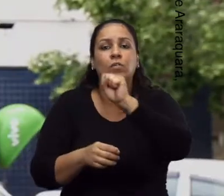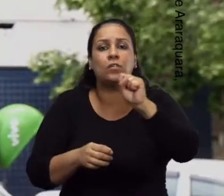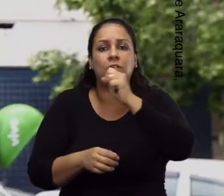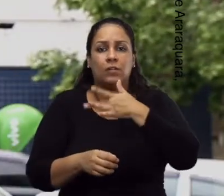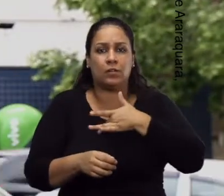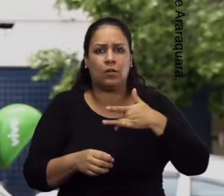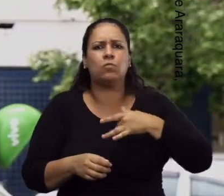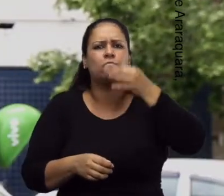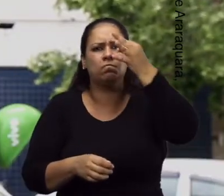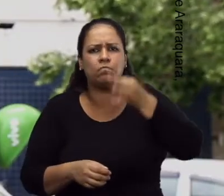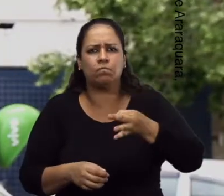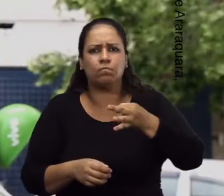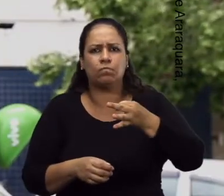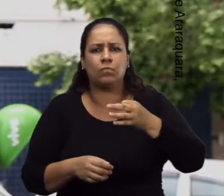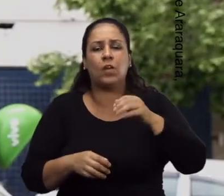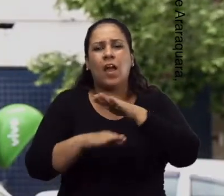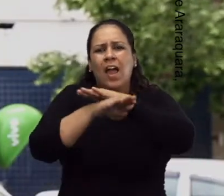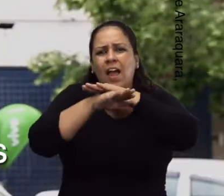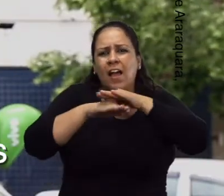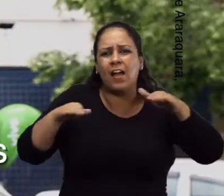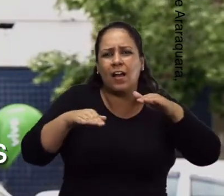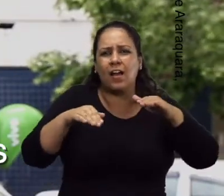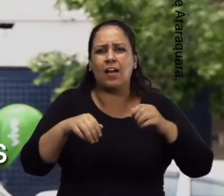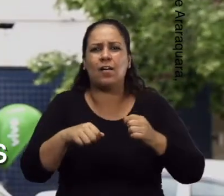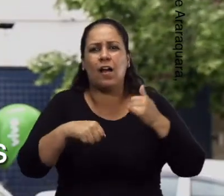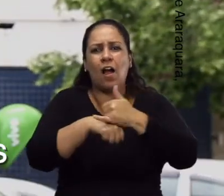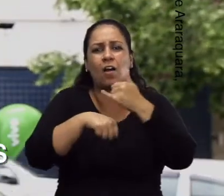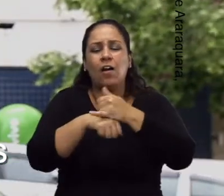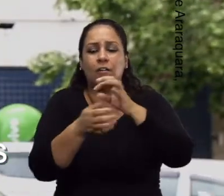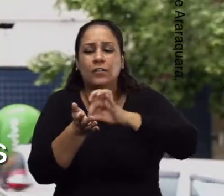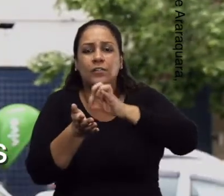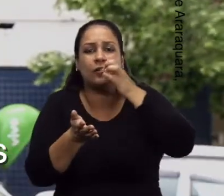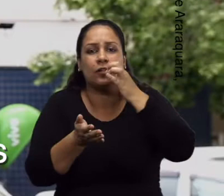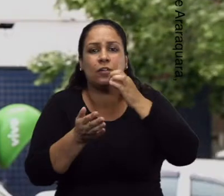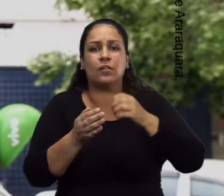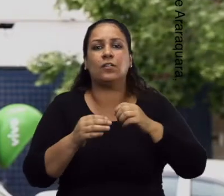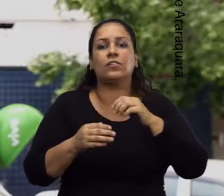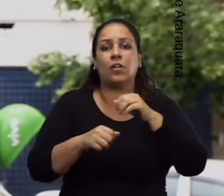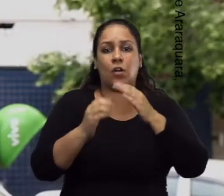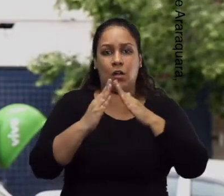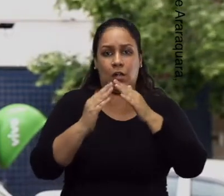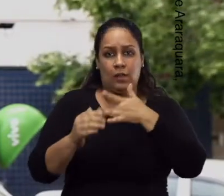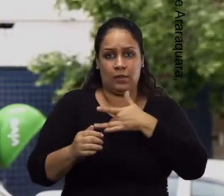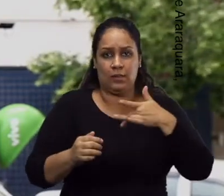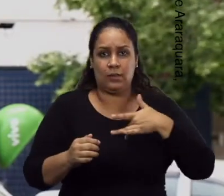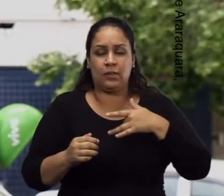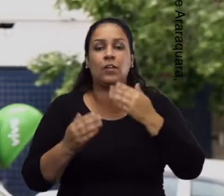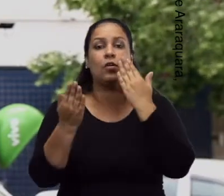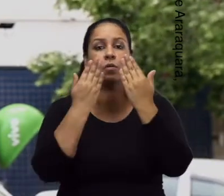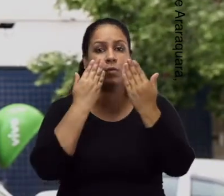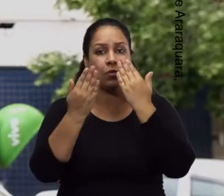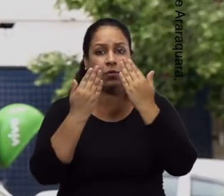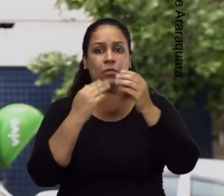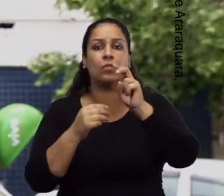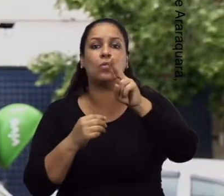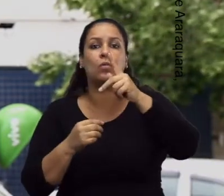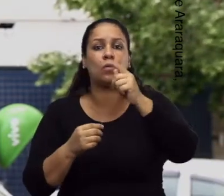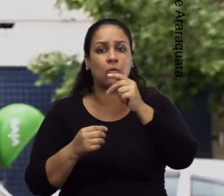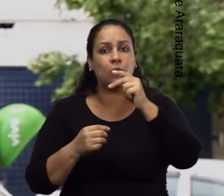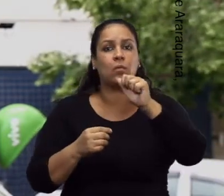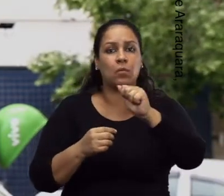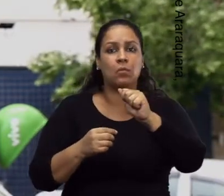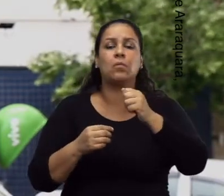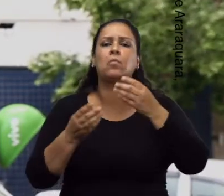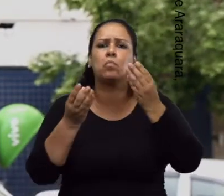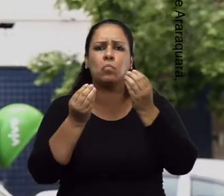hoje, o sistema de saúde funciona. Acabamos com a falta de medicamentos nas unidades básicas e o atendimento